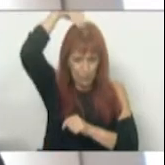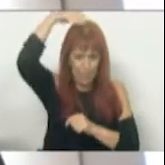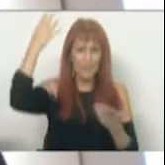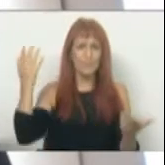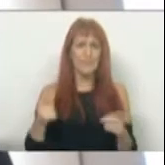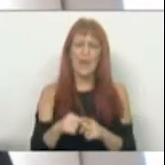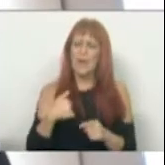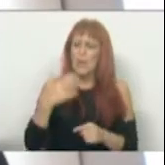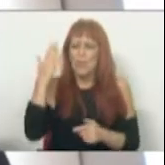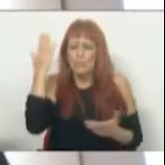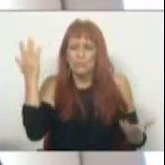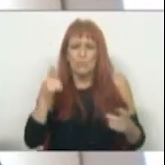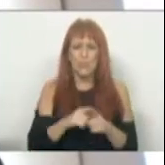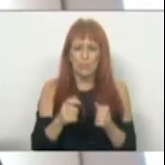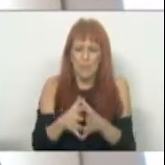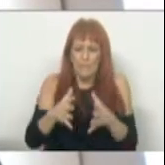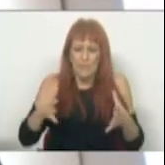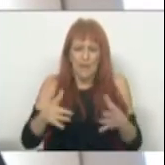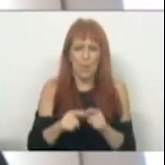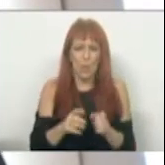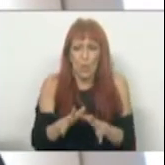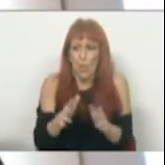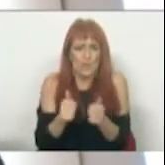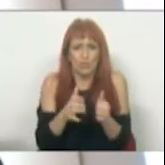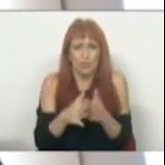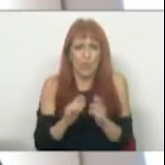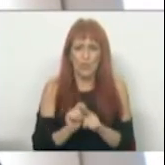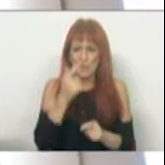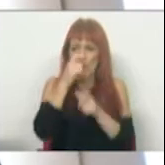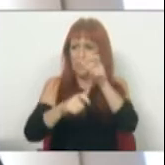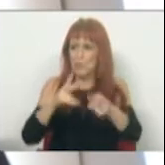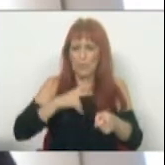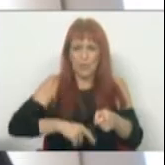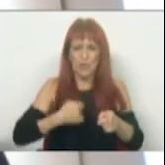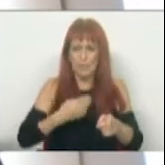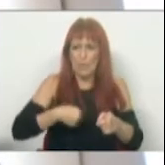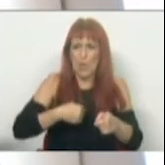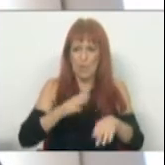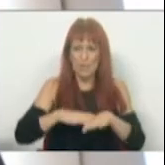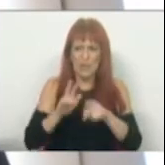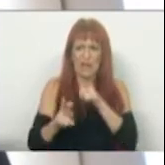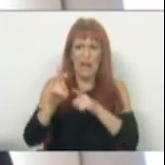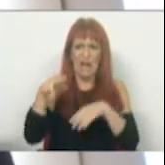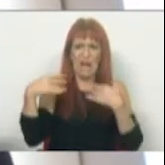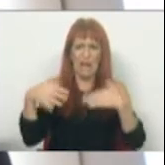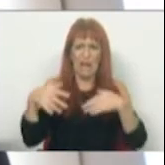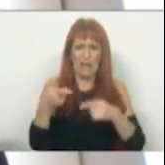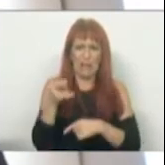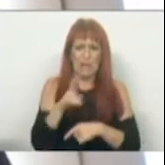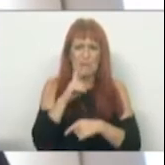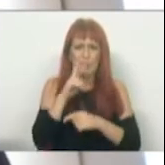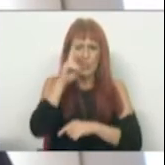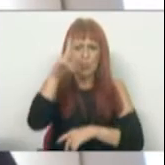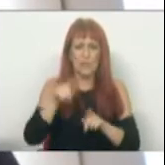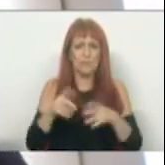E eu creio que boa parte, ou praticamente todos os nossos concidadãos, se preocupam com essa subida das taxas de juros